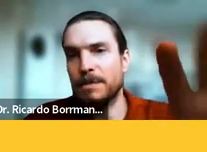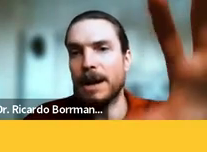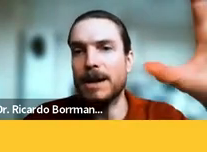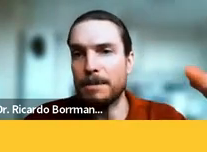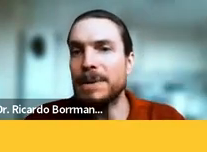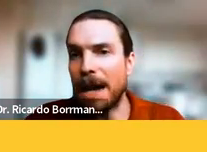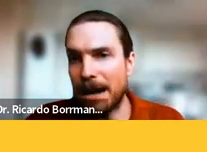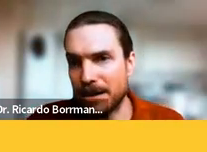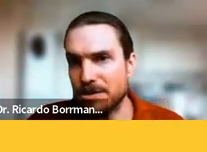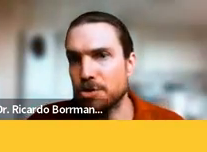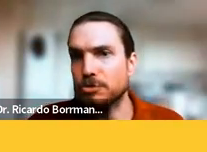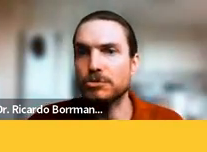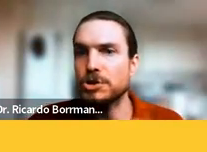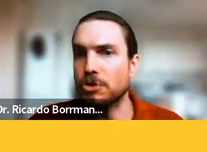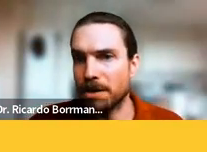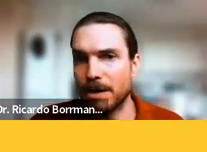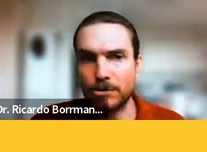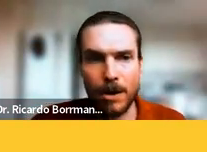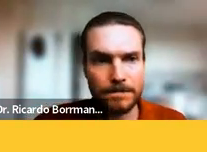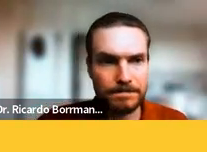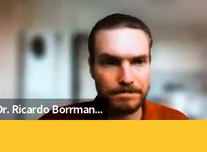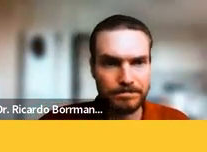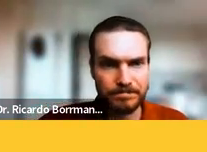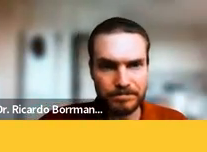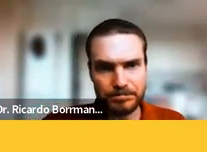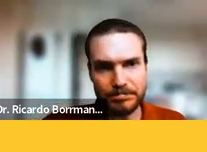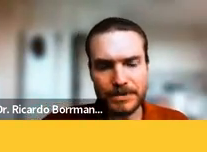para ampliar esses estudos de história intelectual.